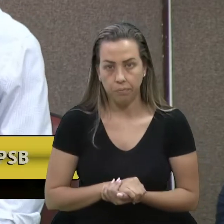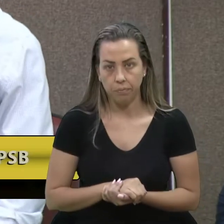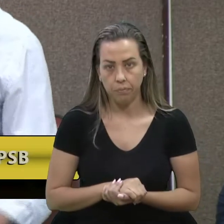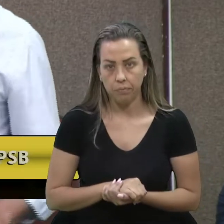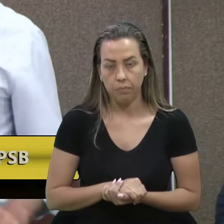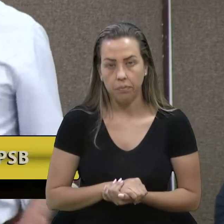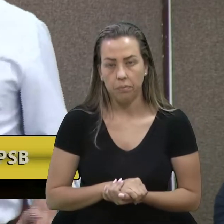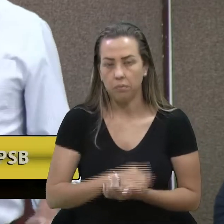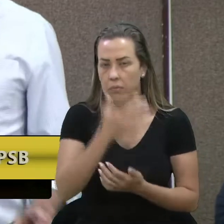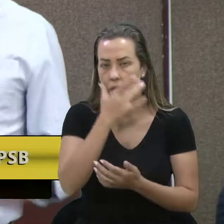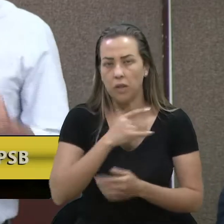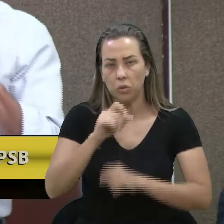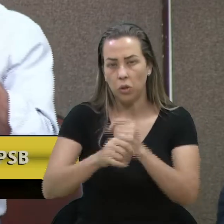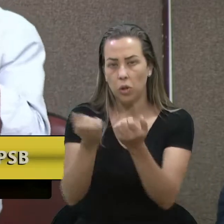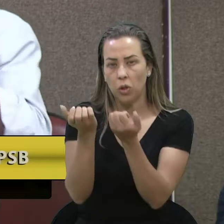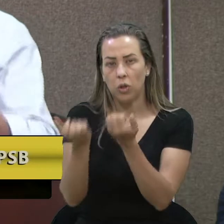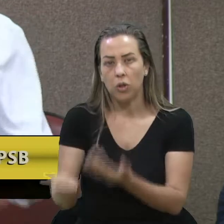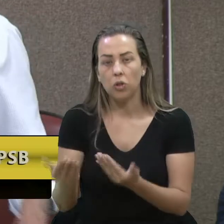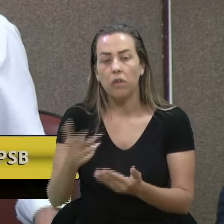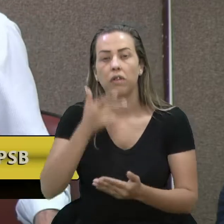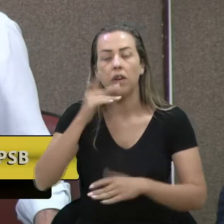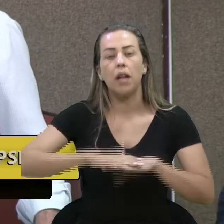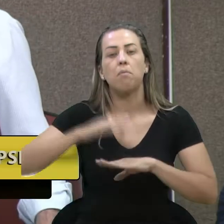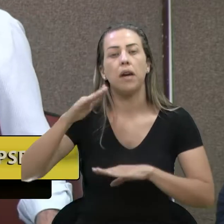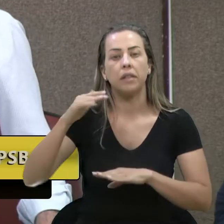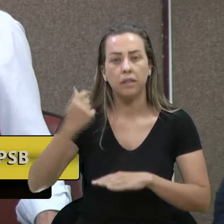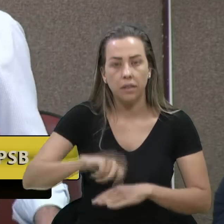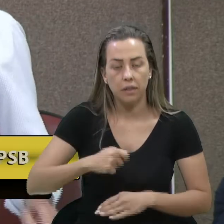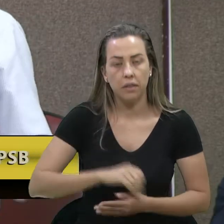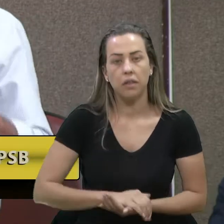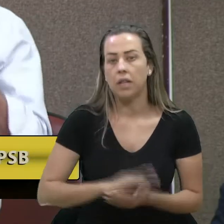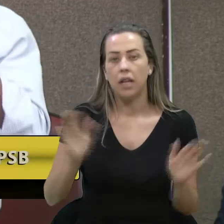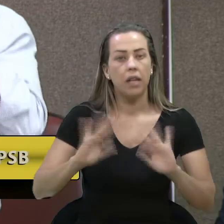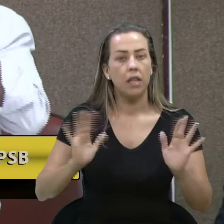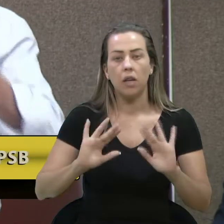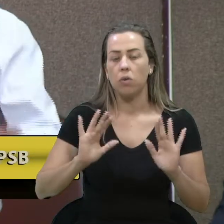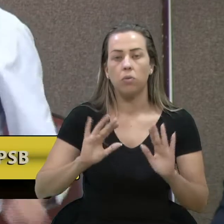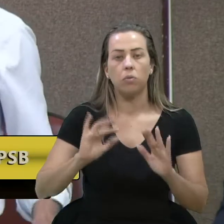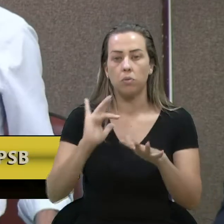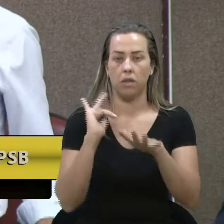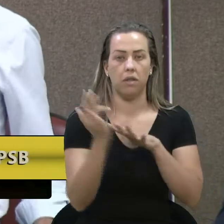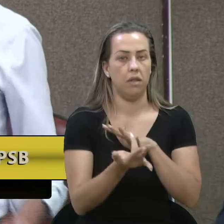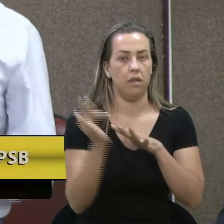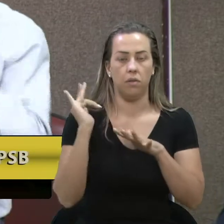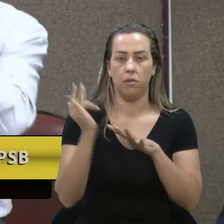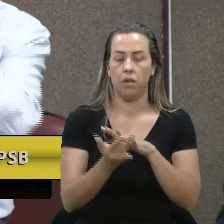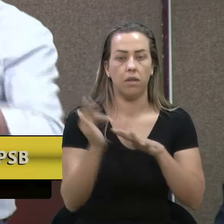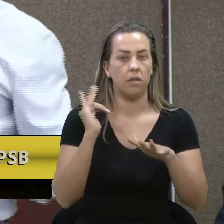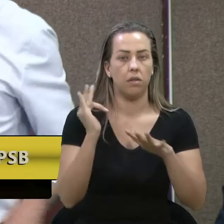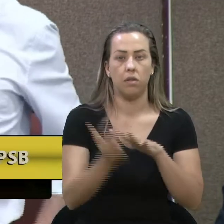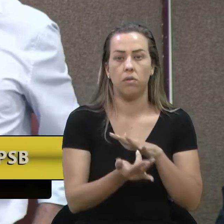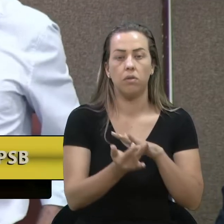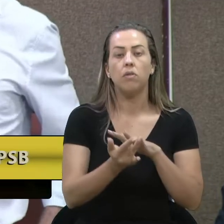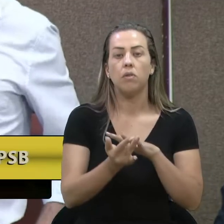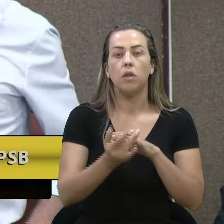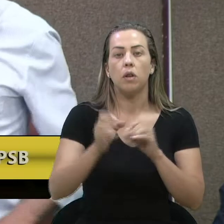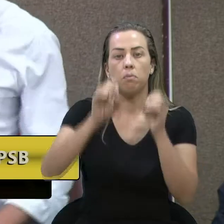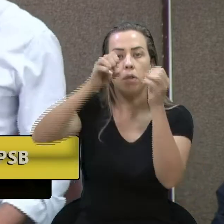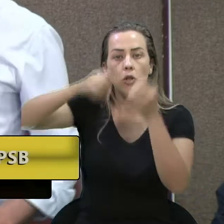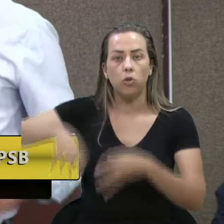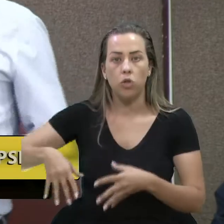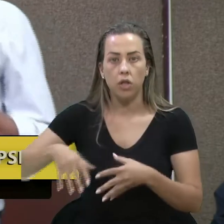Eu acho que os jovens devem falar mais, não só por redes sociais. As redes sociais nos prejudicam.